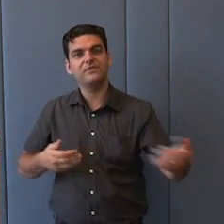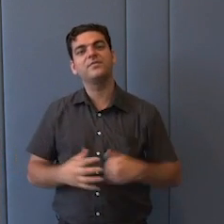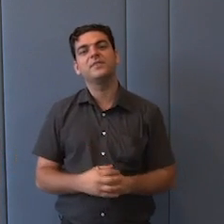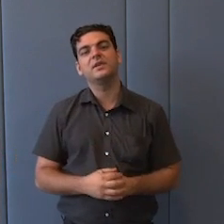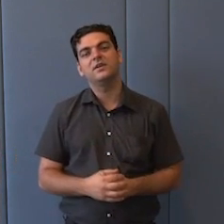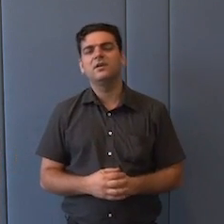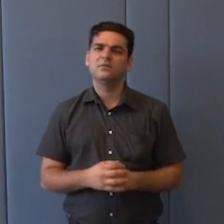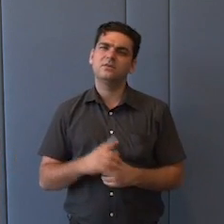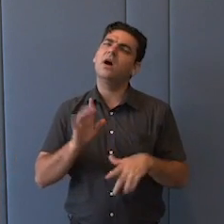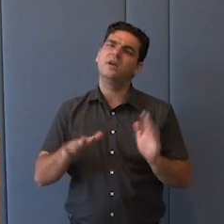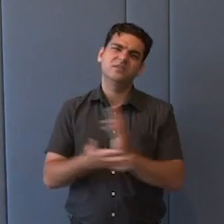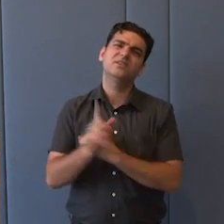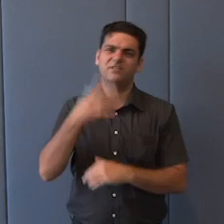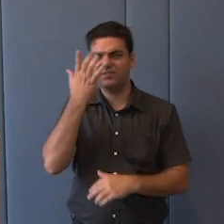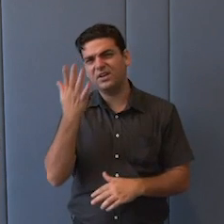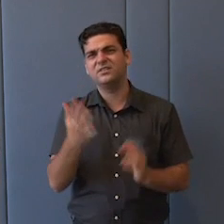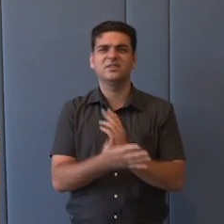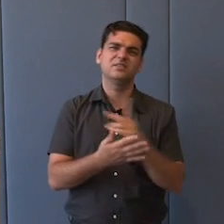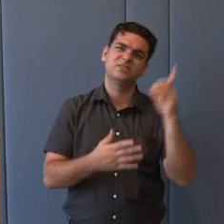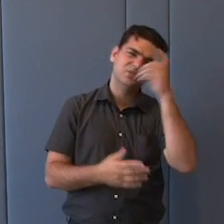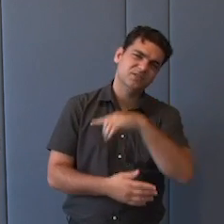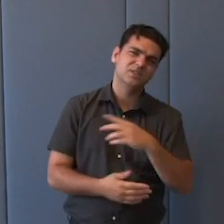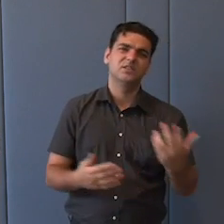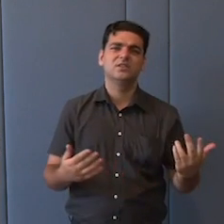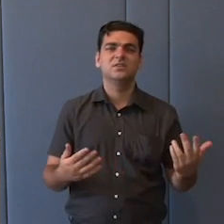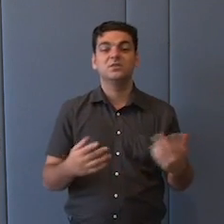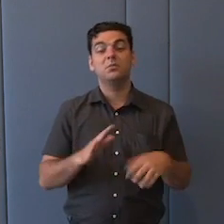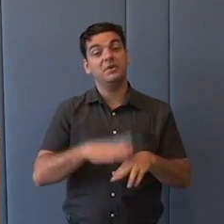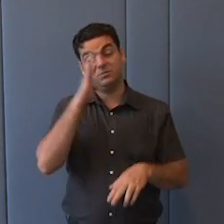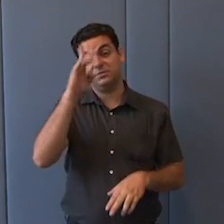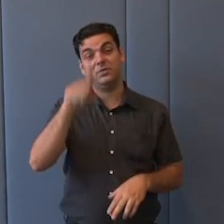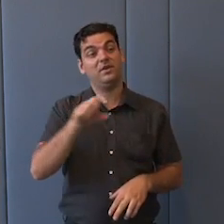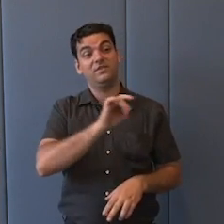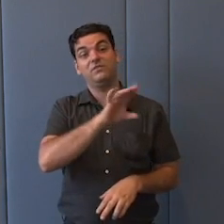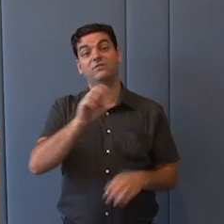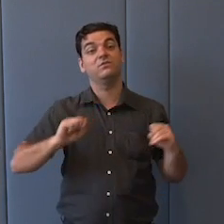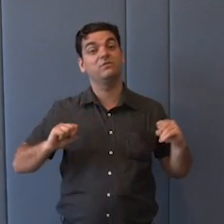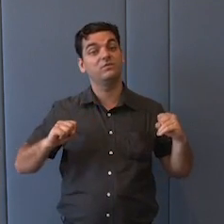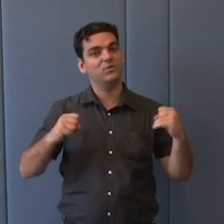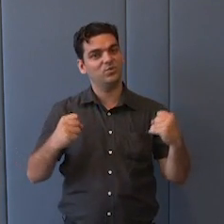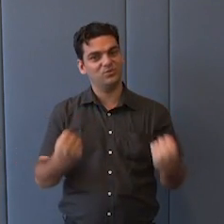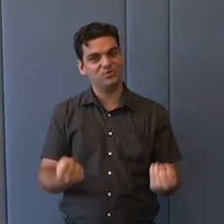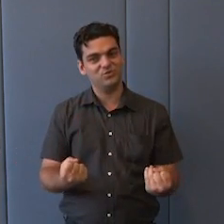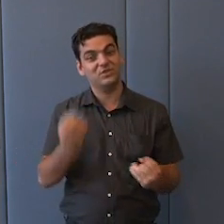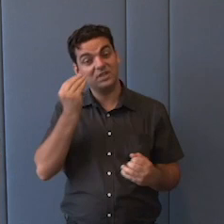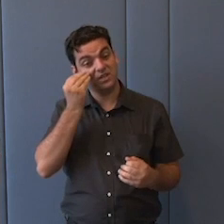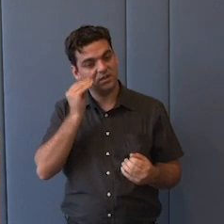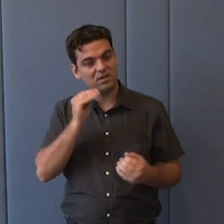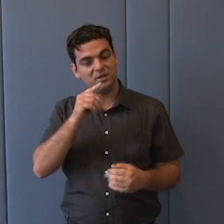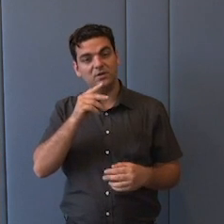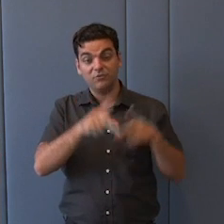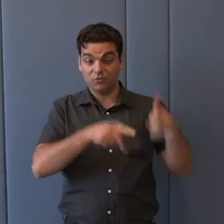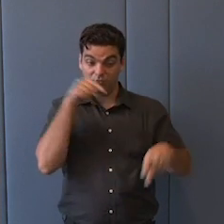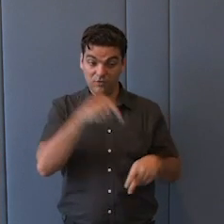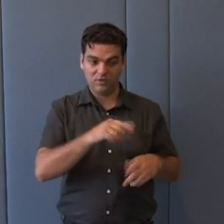em é mais fácil, mas não descer a realidade no caso concreto sempre... E sempre